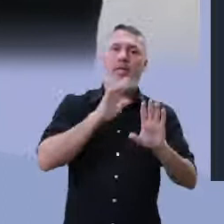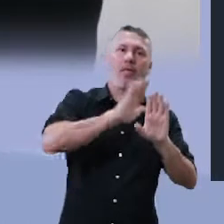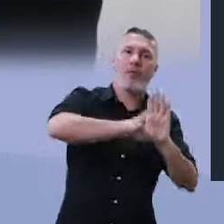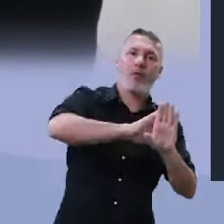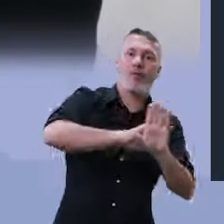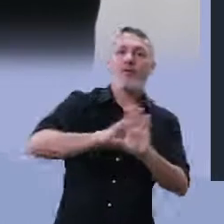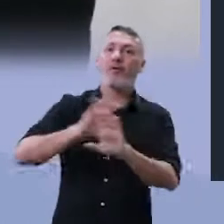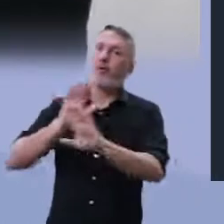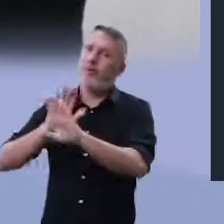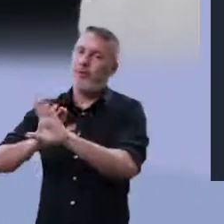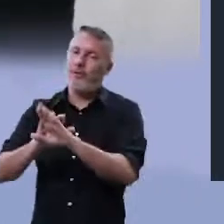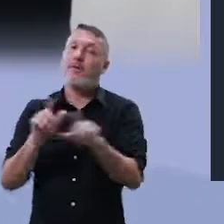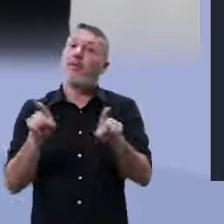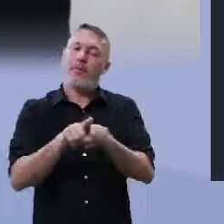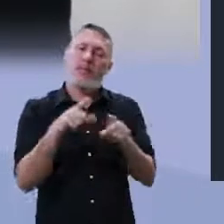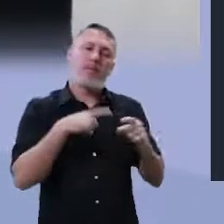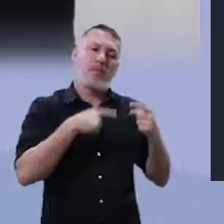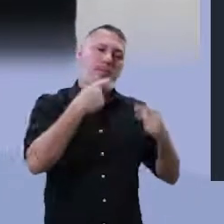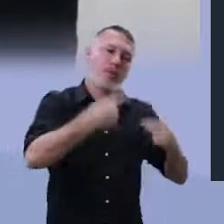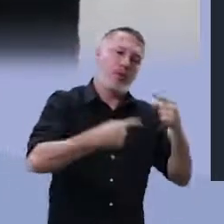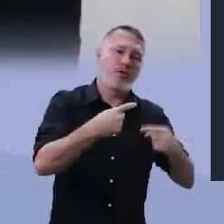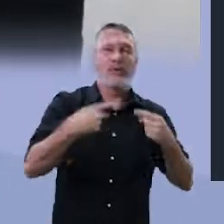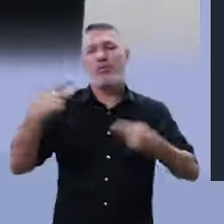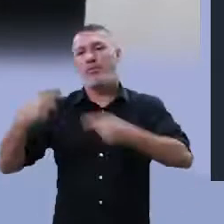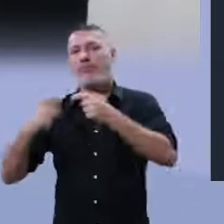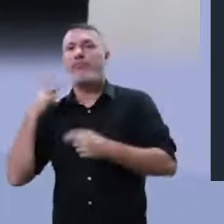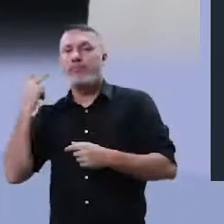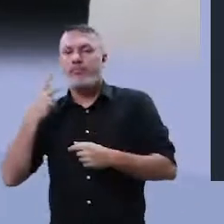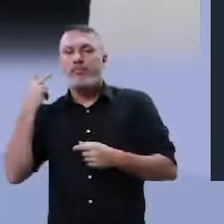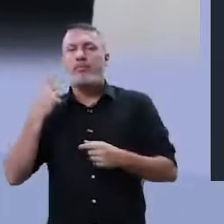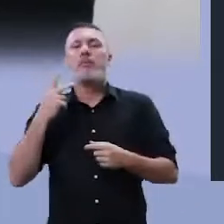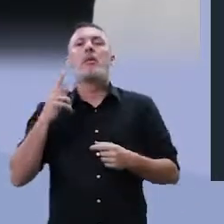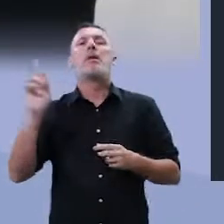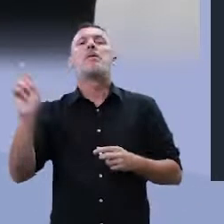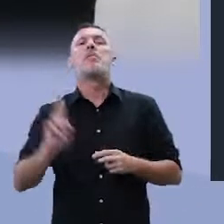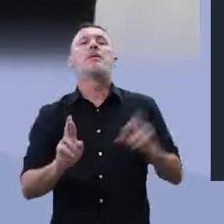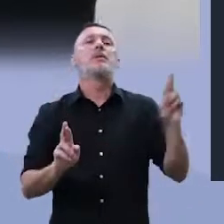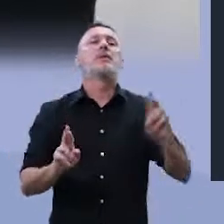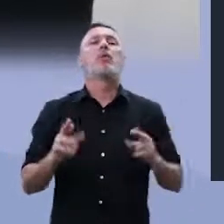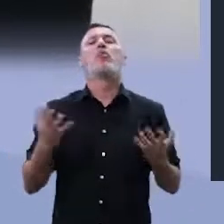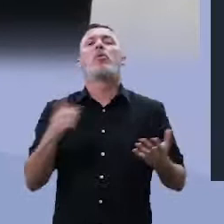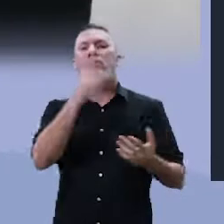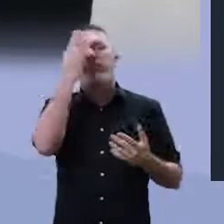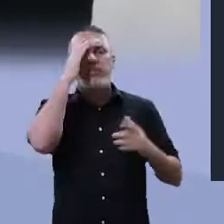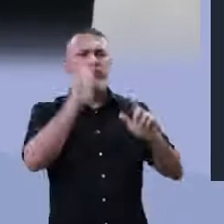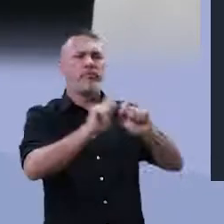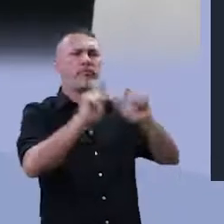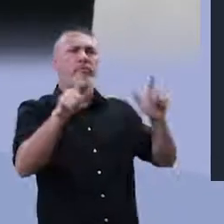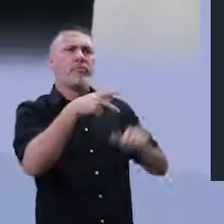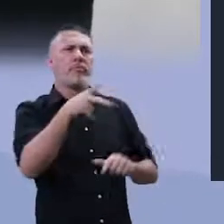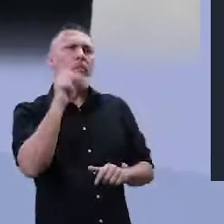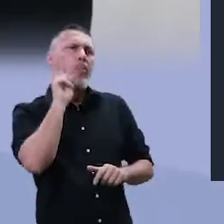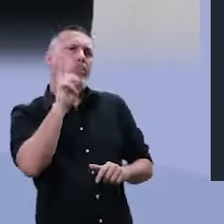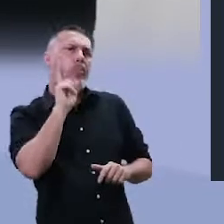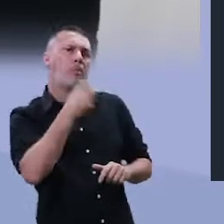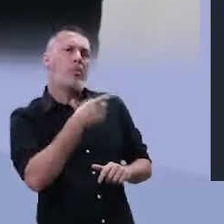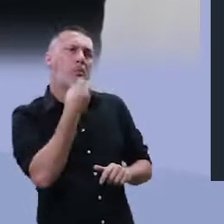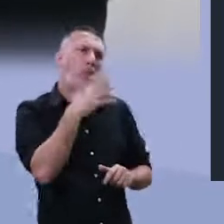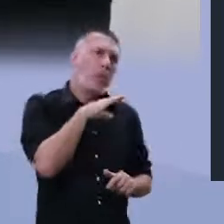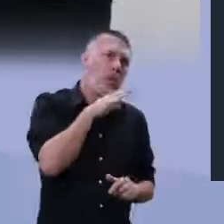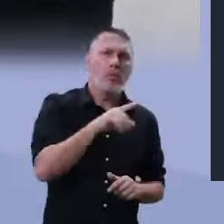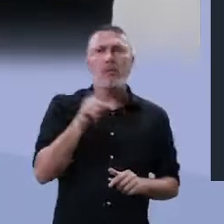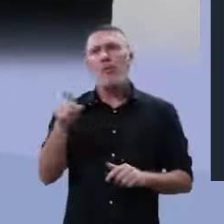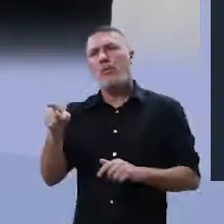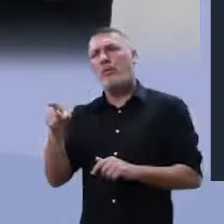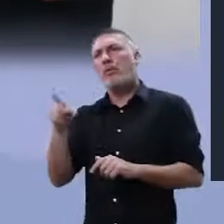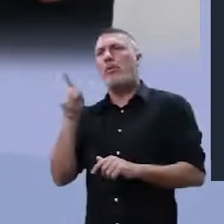ideológicas e políticas, elas representam aquelas duas imagens. E aí você vai